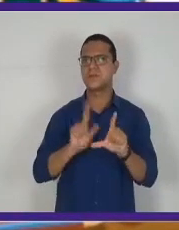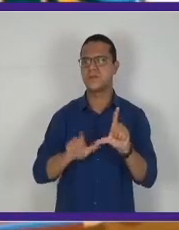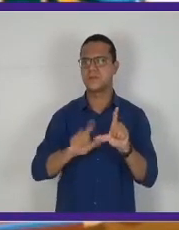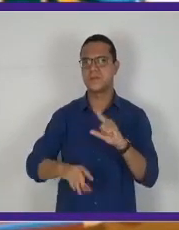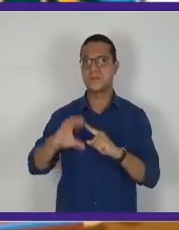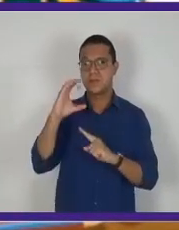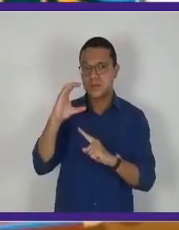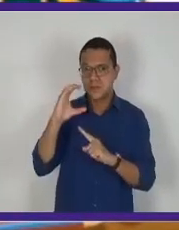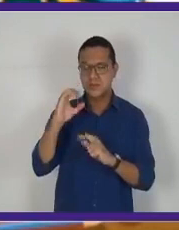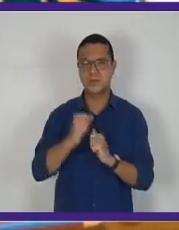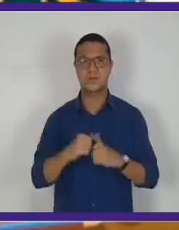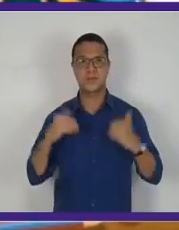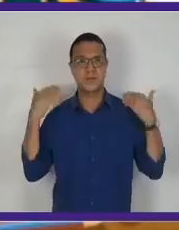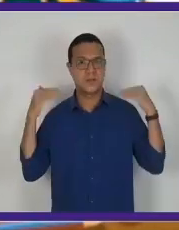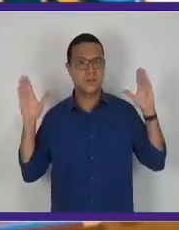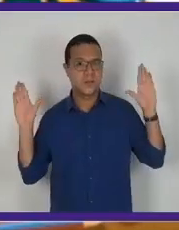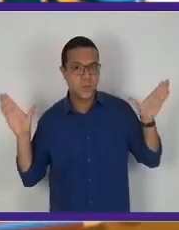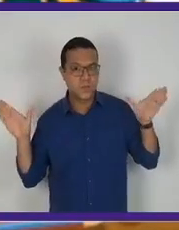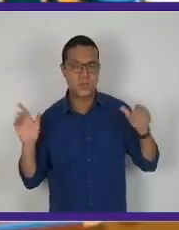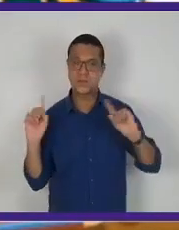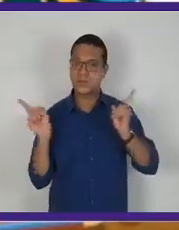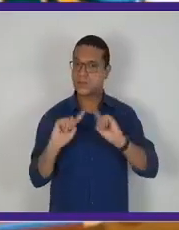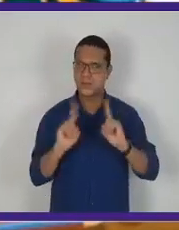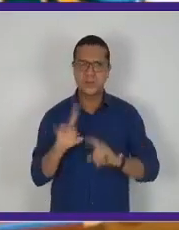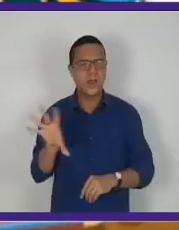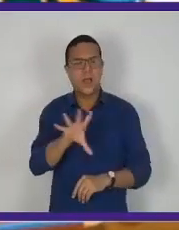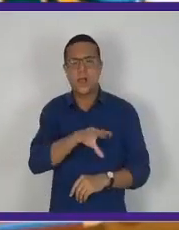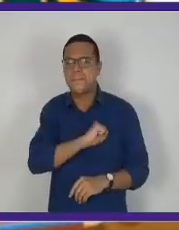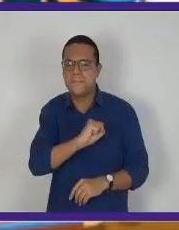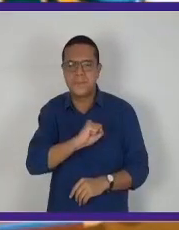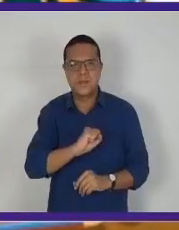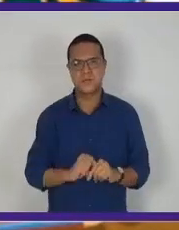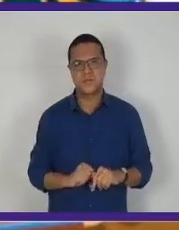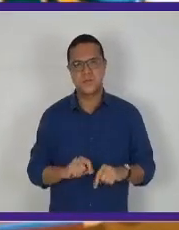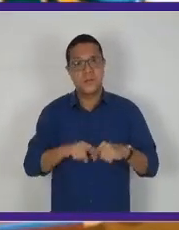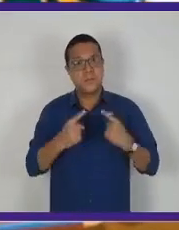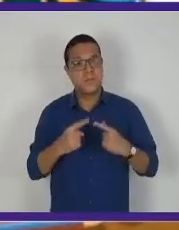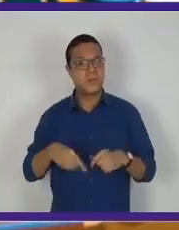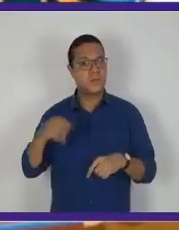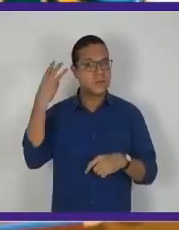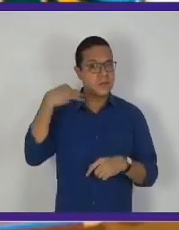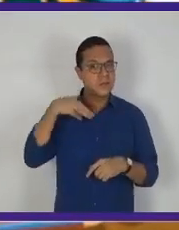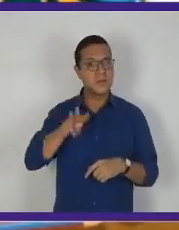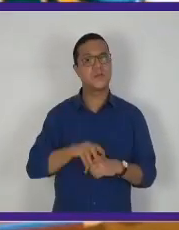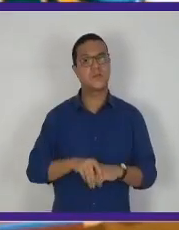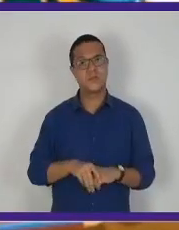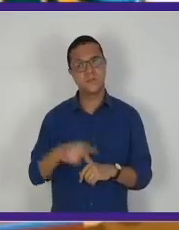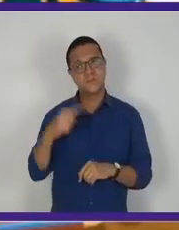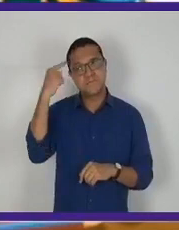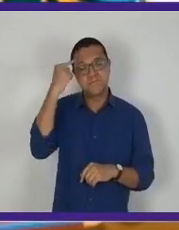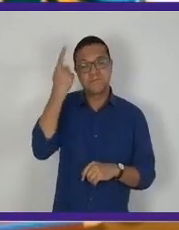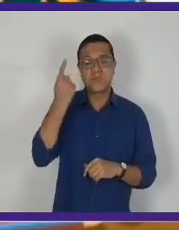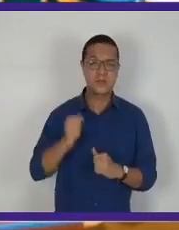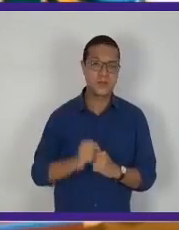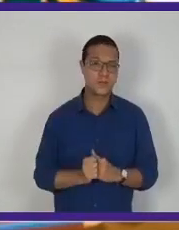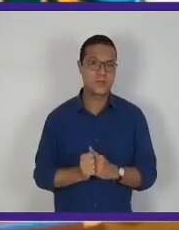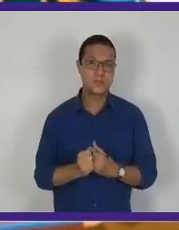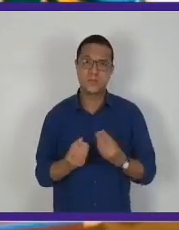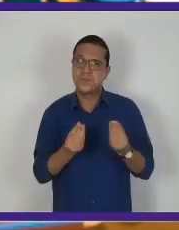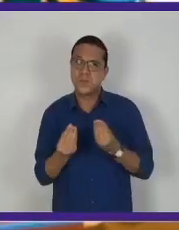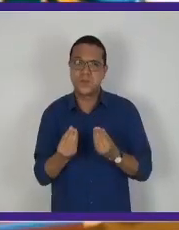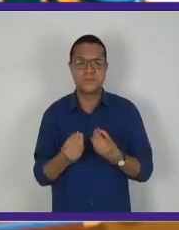letra C. O anjinho não está apaixonado. Mas a Magali achou ele tão